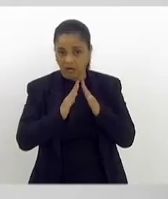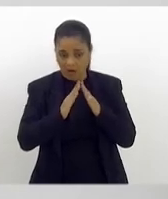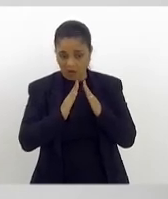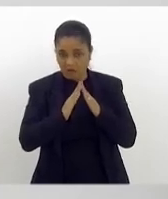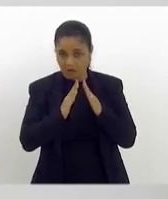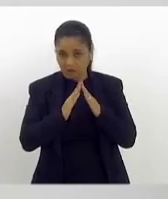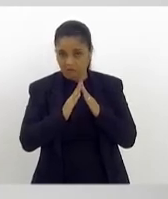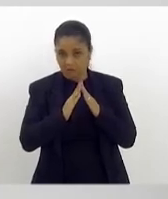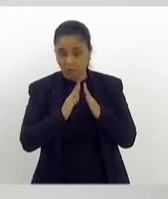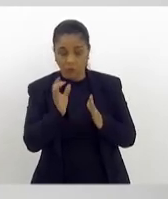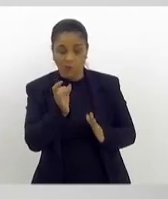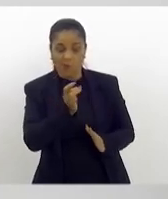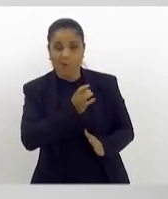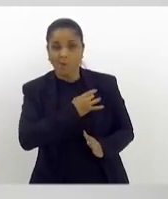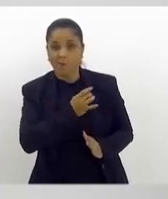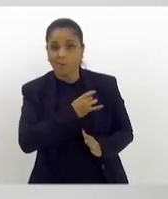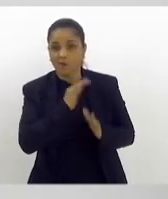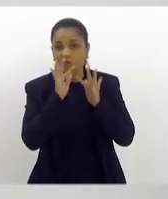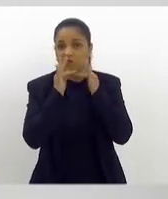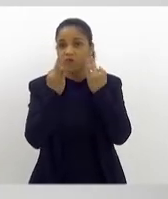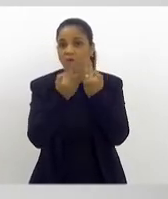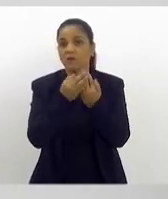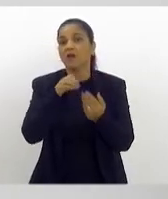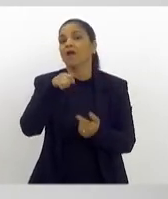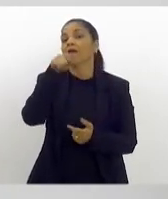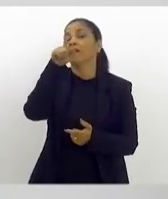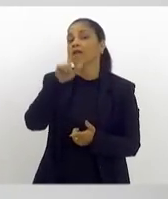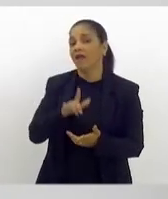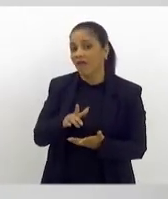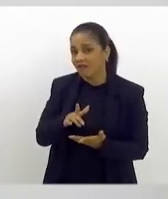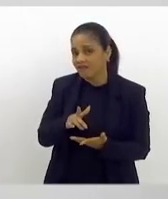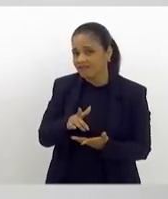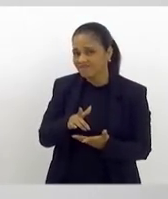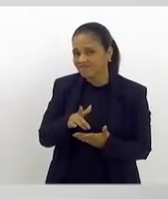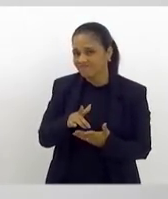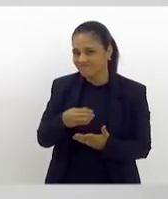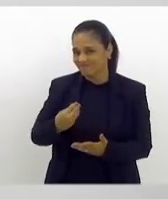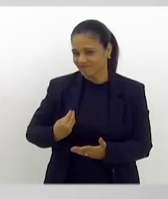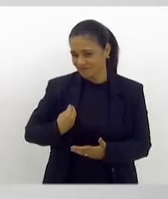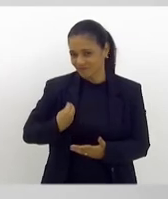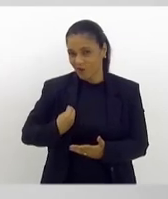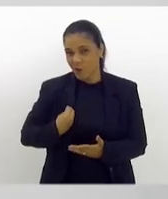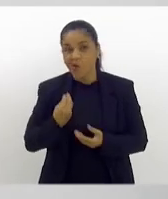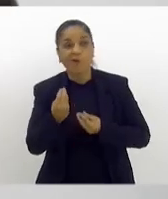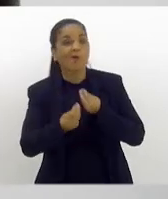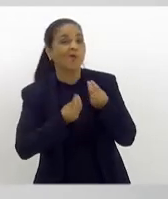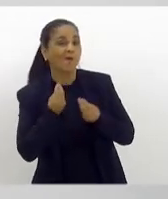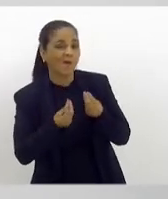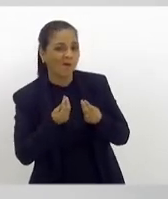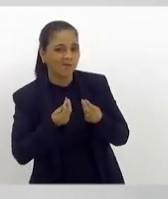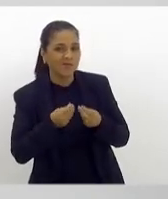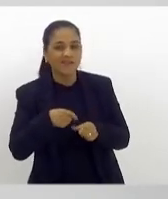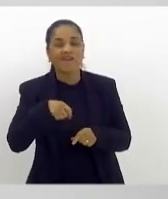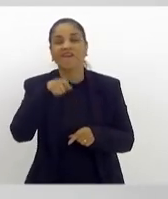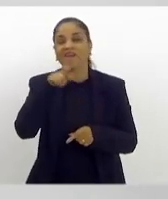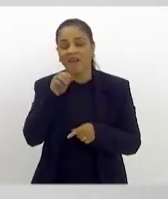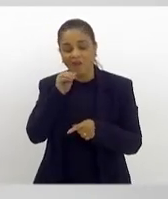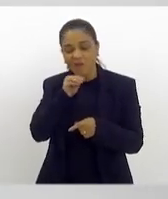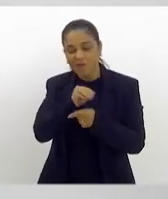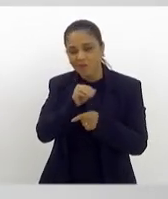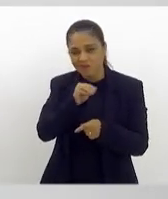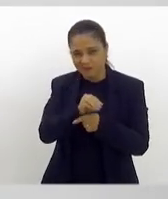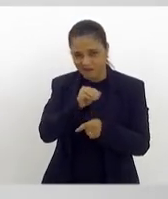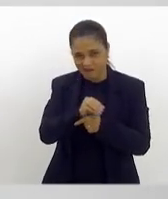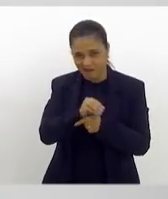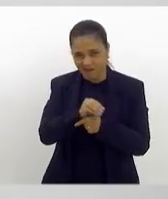medo da família é com quem ele viverá, como ele viverá, quem cuidará da minha criança.